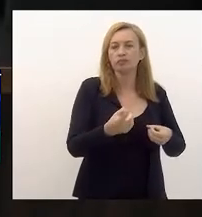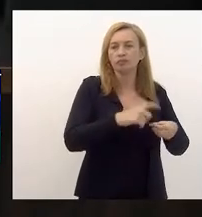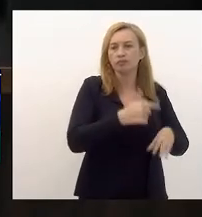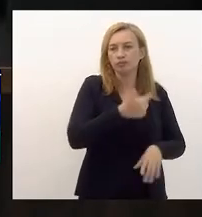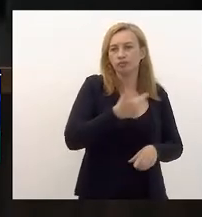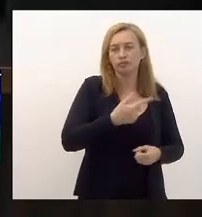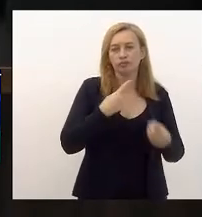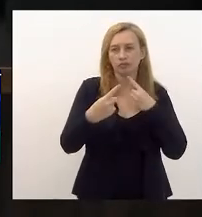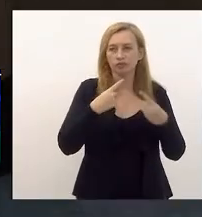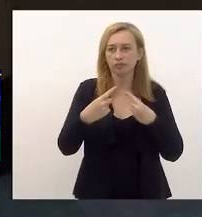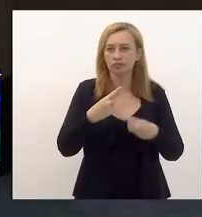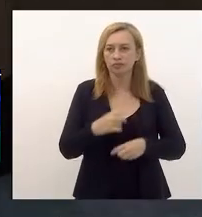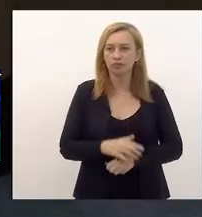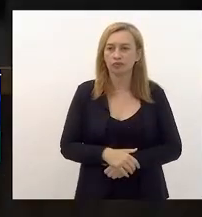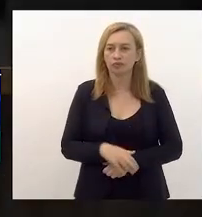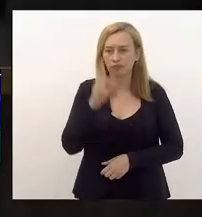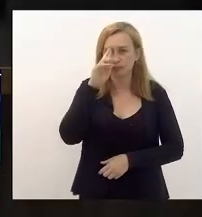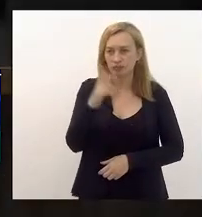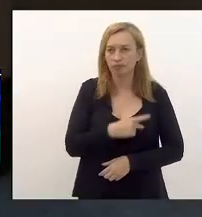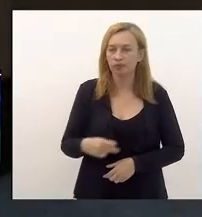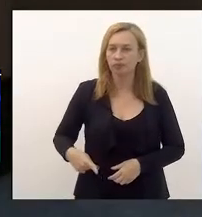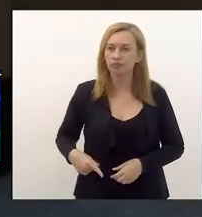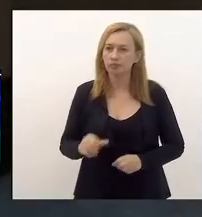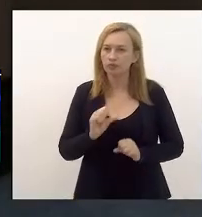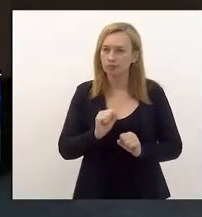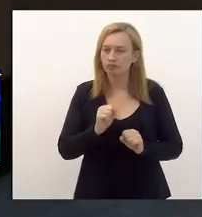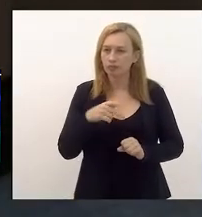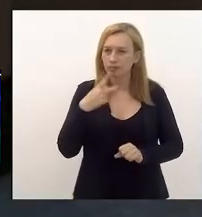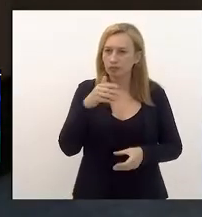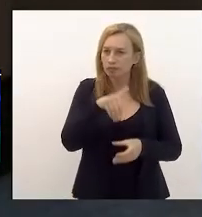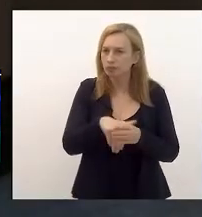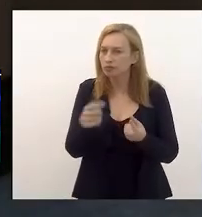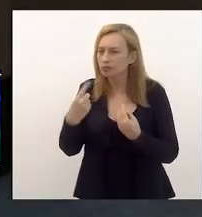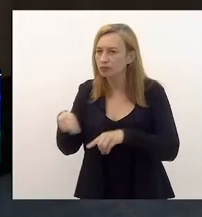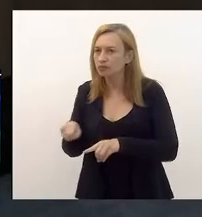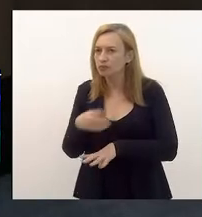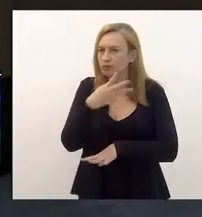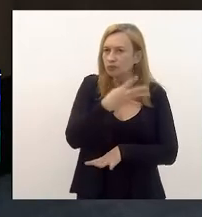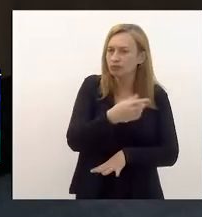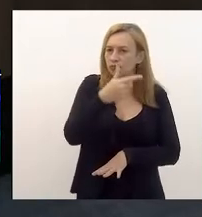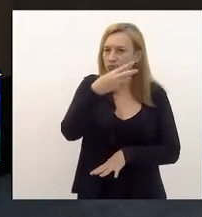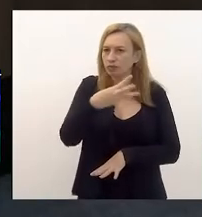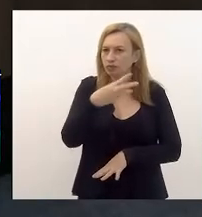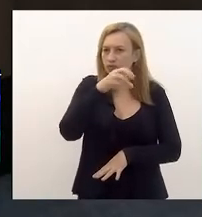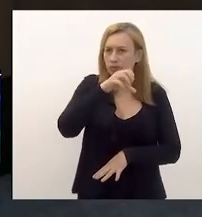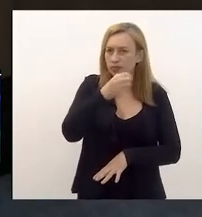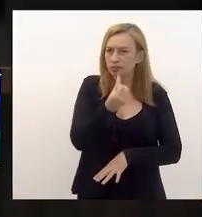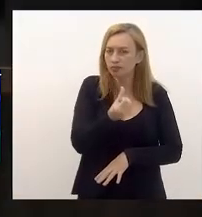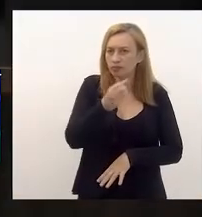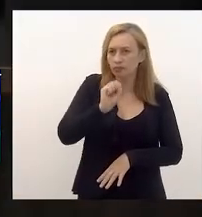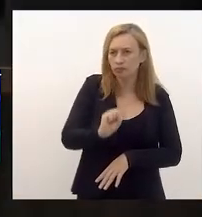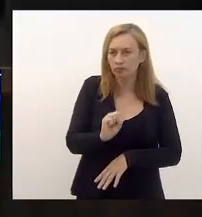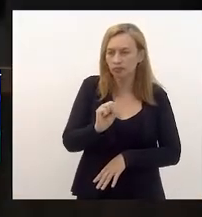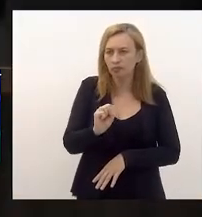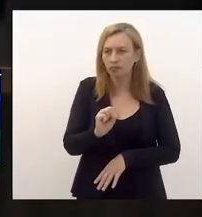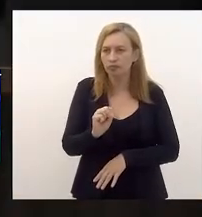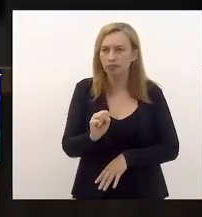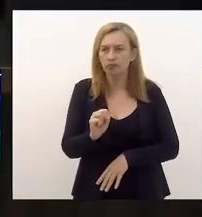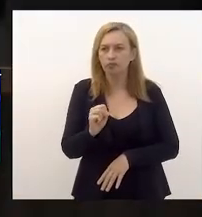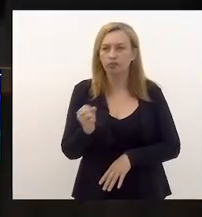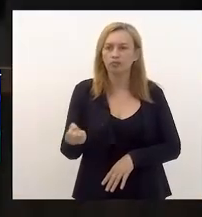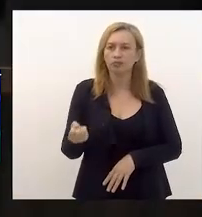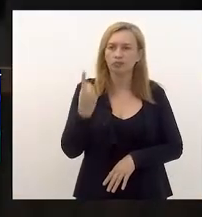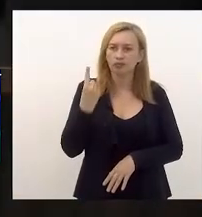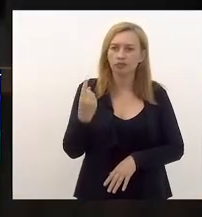a segunda discussão. Presidente, vamos só consignar o voto contrário no 43-68. 3-68, o contrário do ex